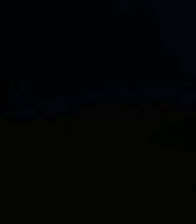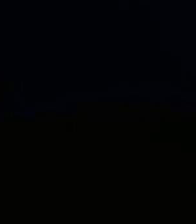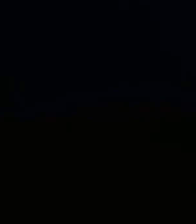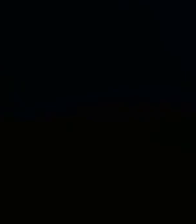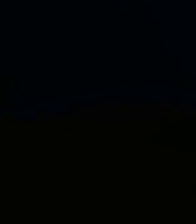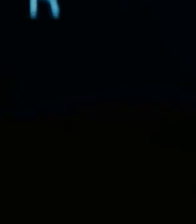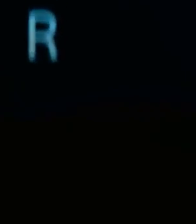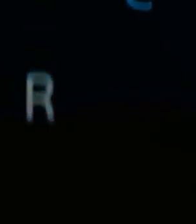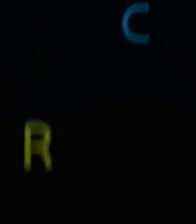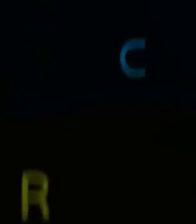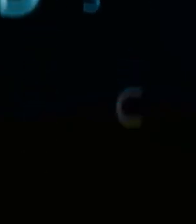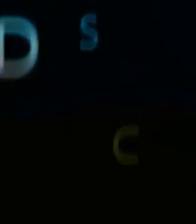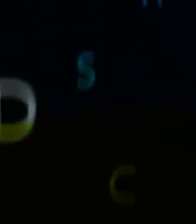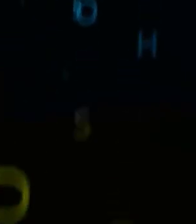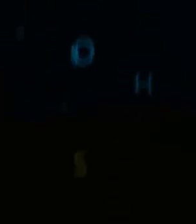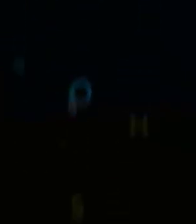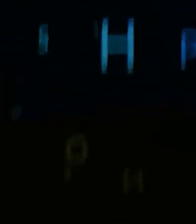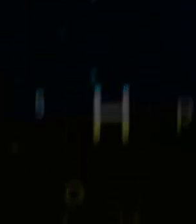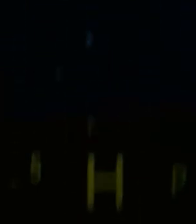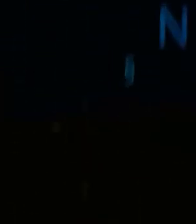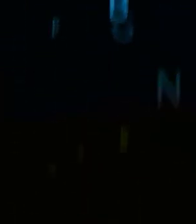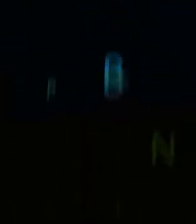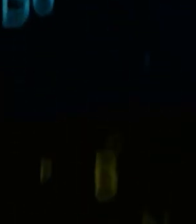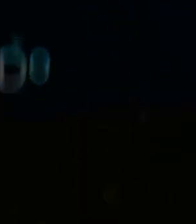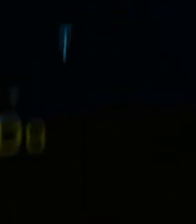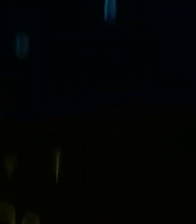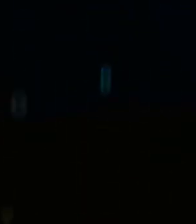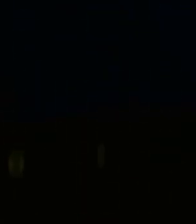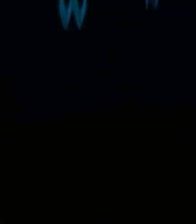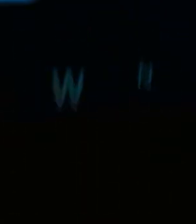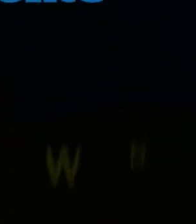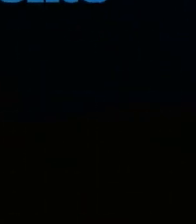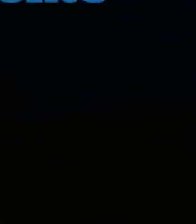Music Thank you.